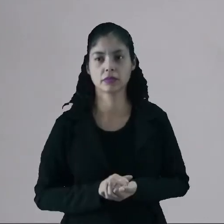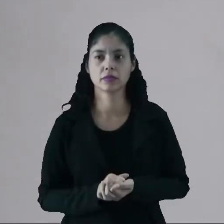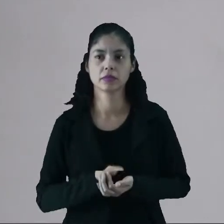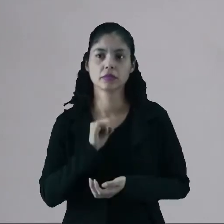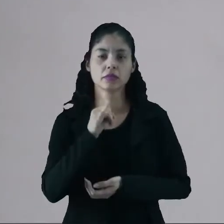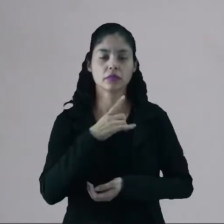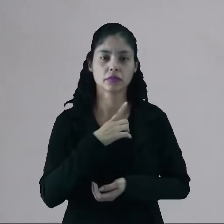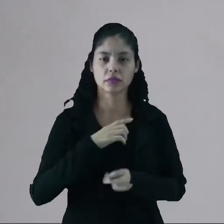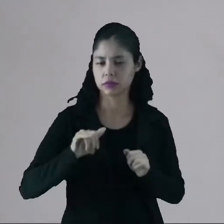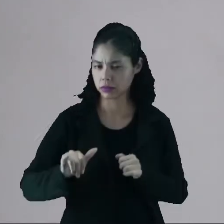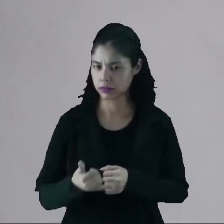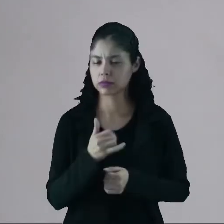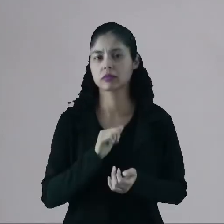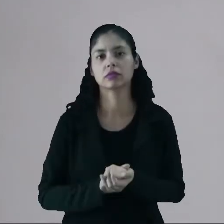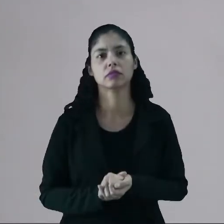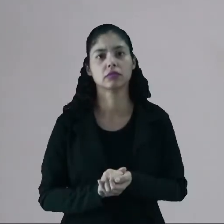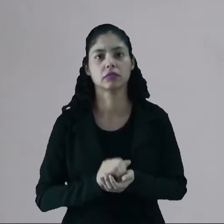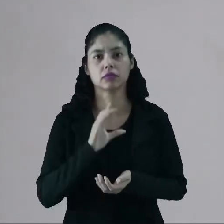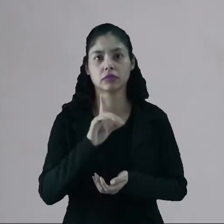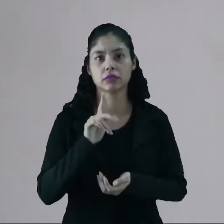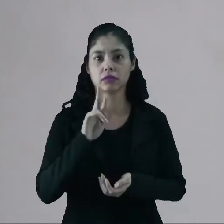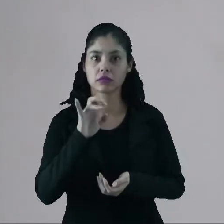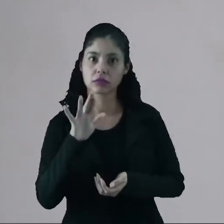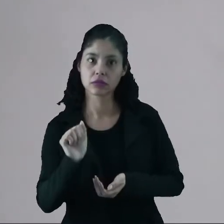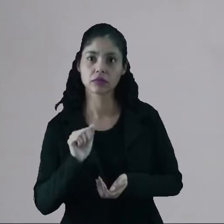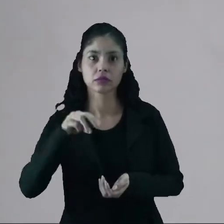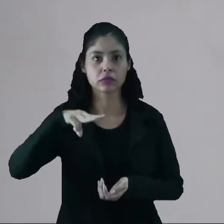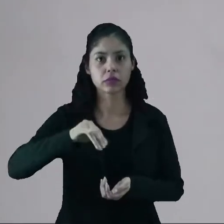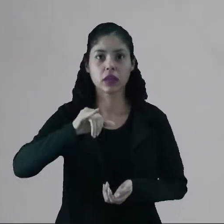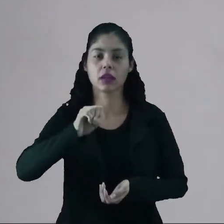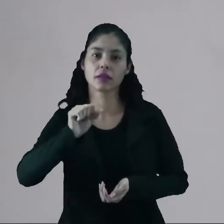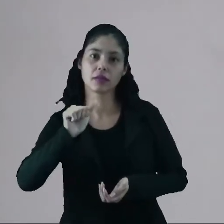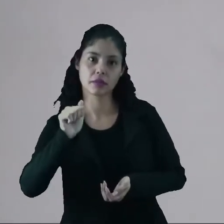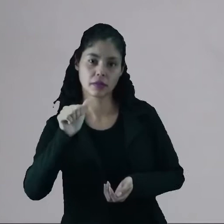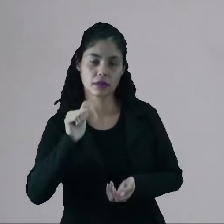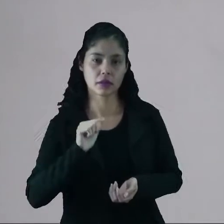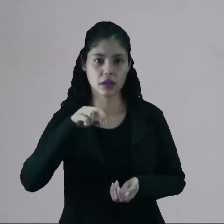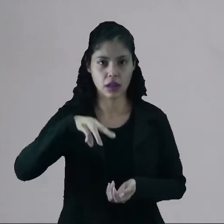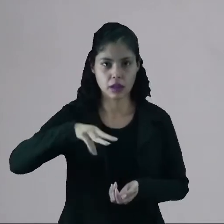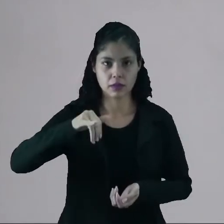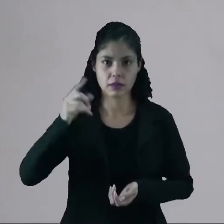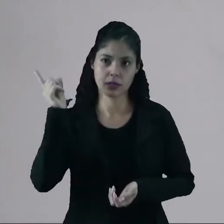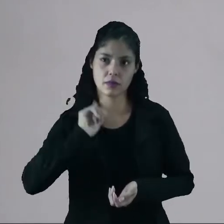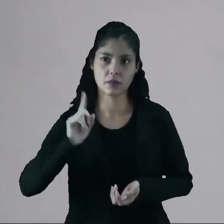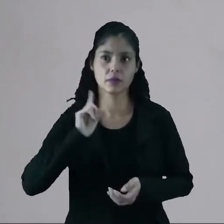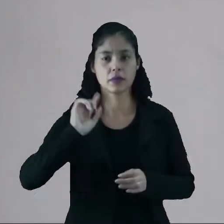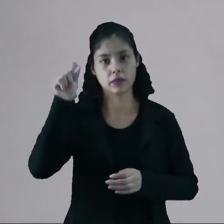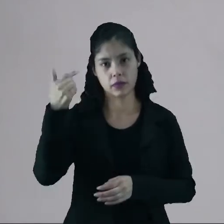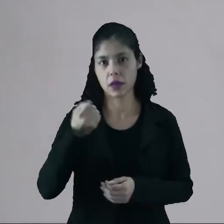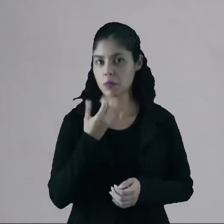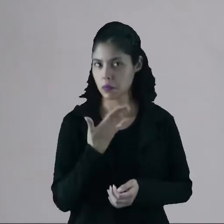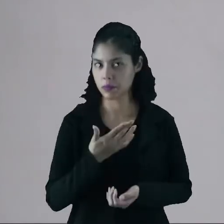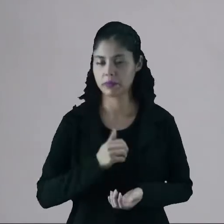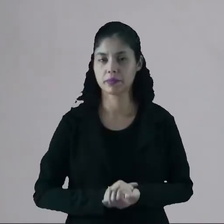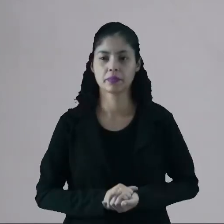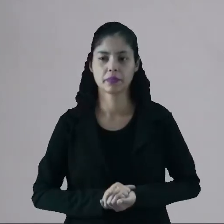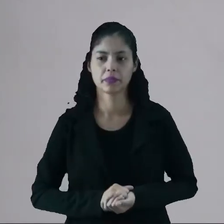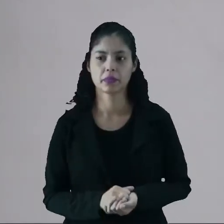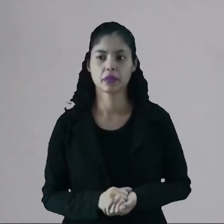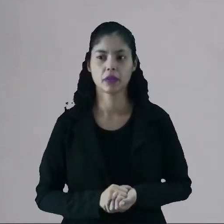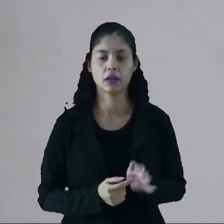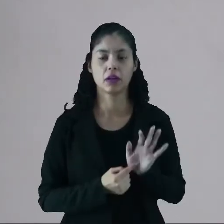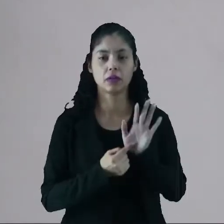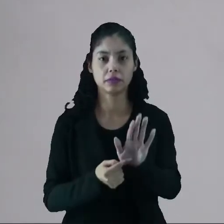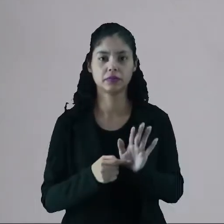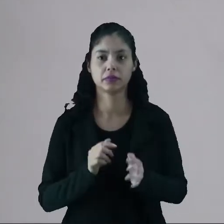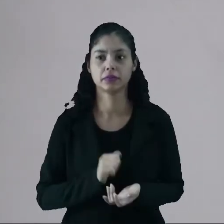Então, se você tiver a oportunidade de ir a Congonhas do Campo em Minas Gerais, vale muito a pena fazer um tour por lá. E eu quero mostrar pra